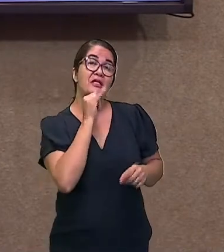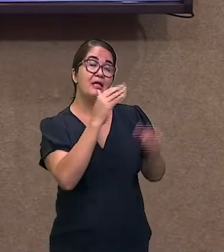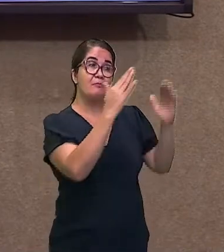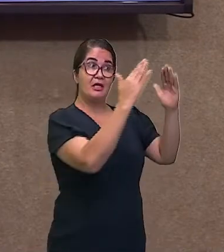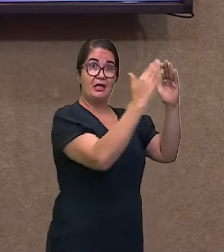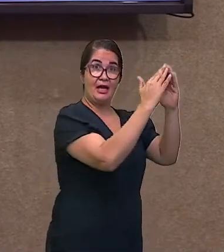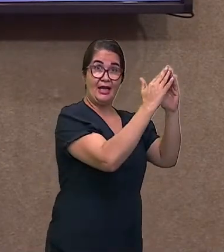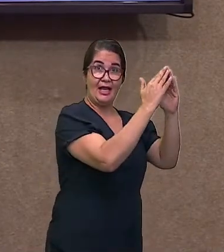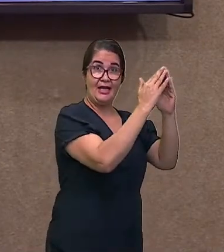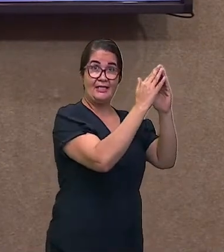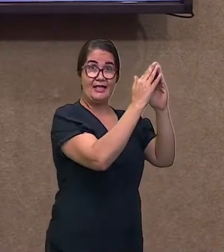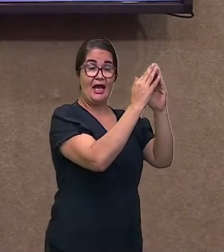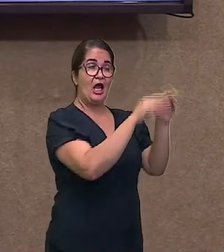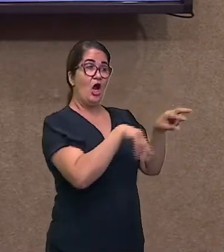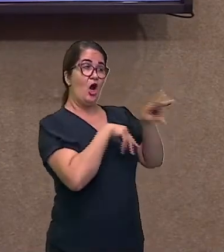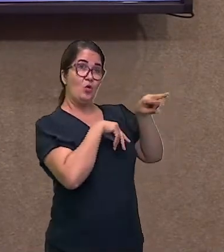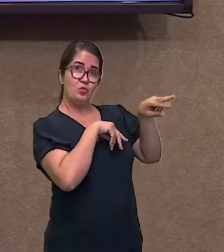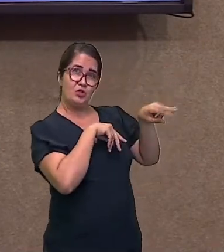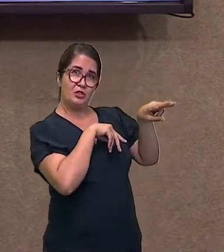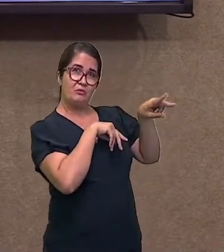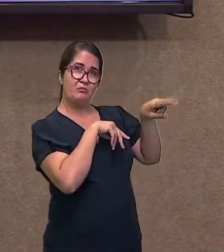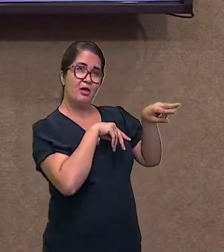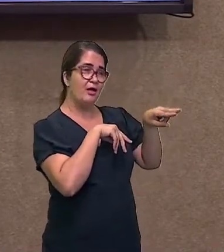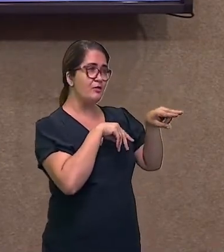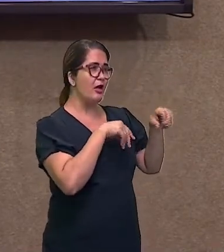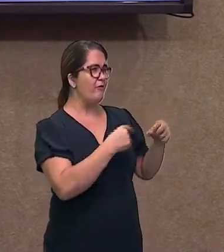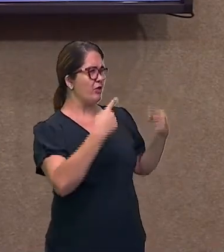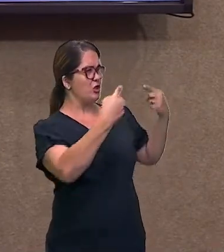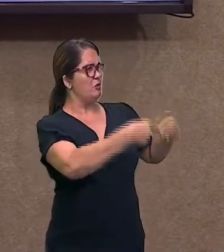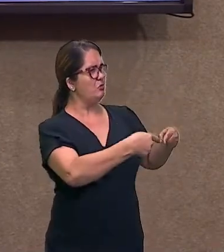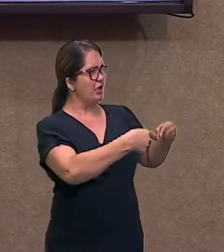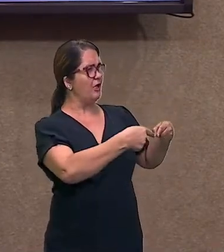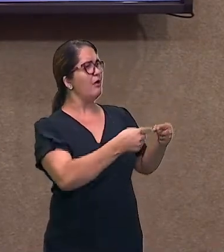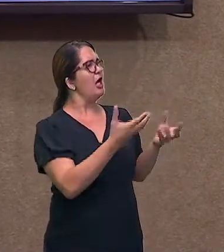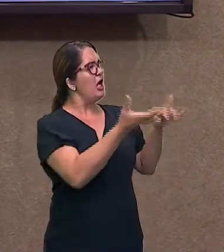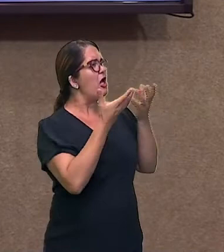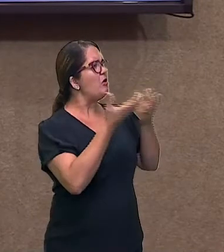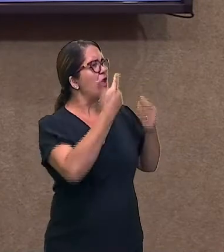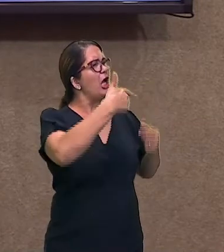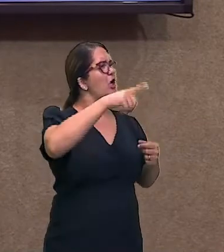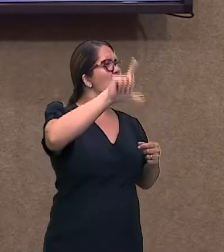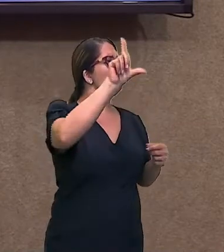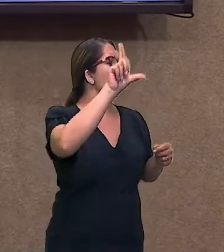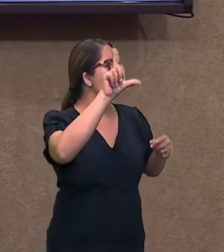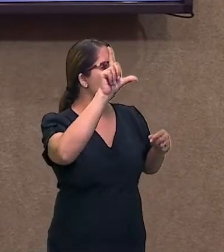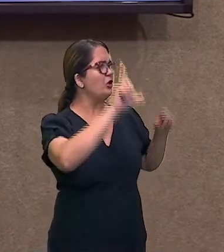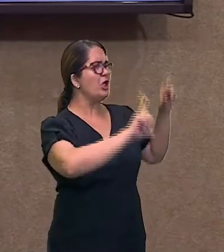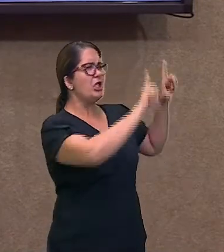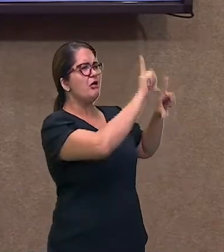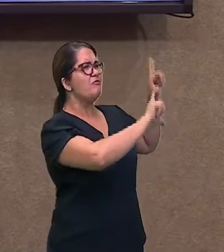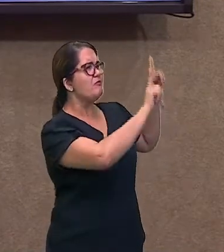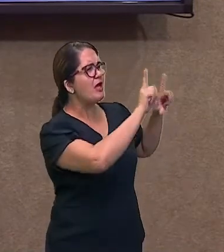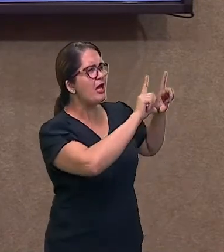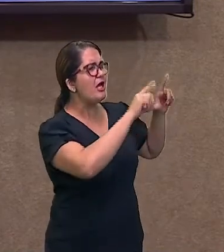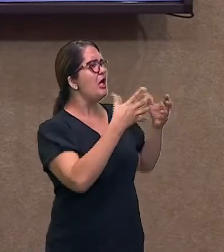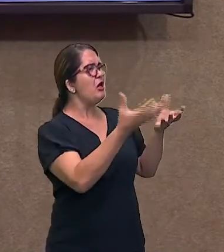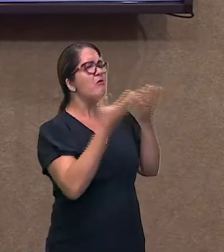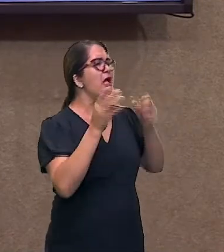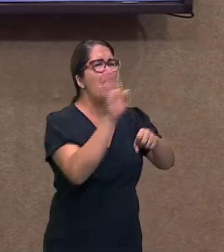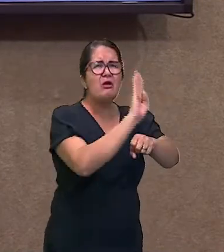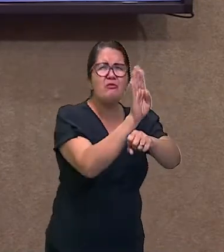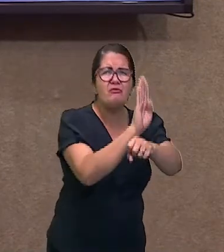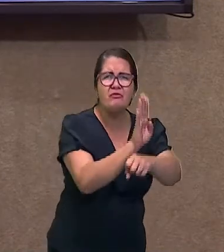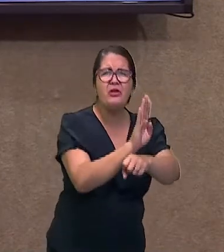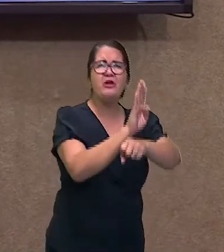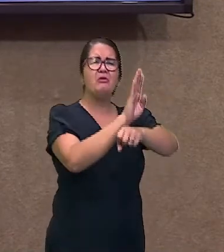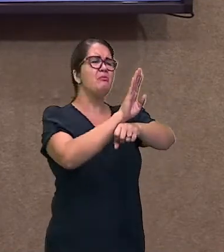disputa pelo controle da televisão. Então, isso também é competição. Do mesmo jeito que a gente compete na